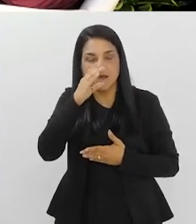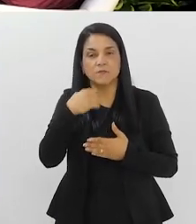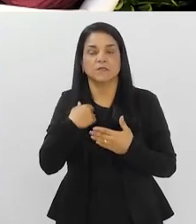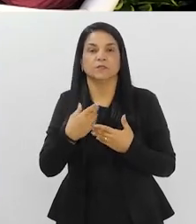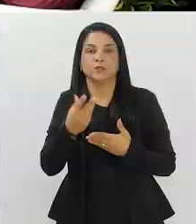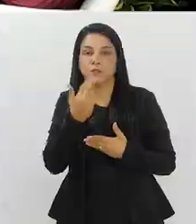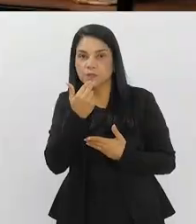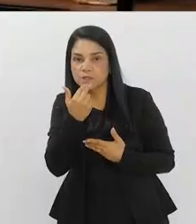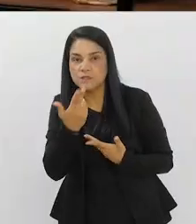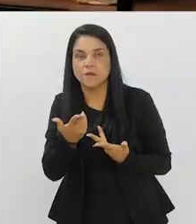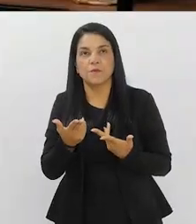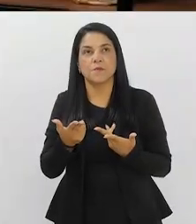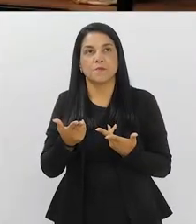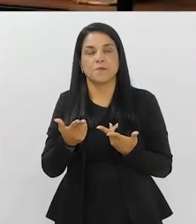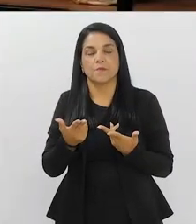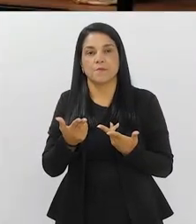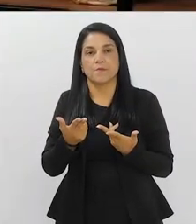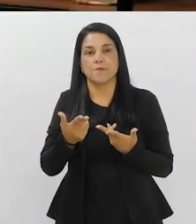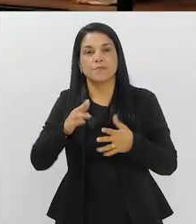nutricional,